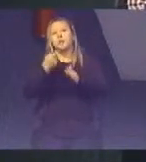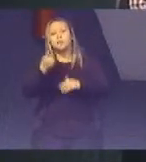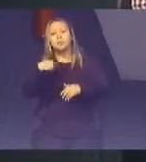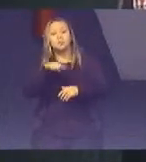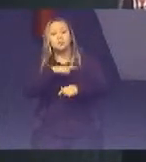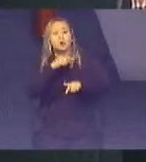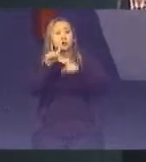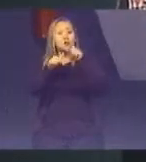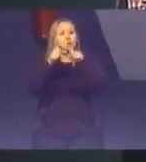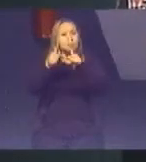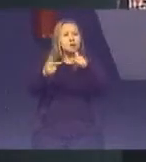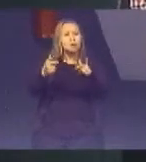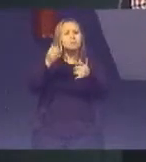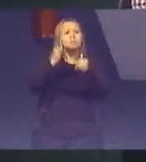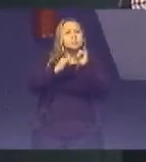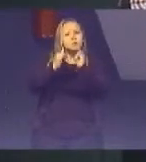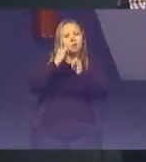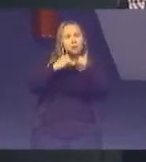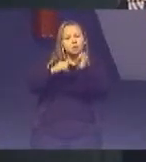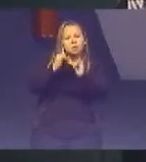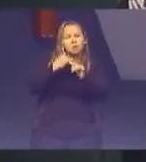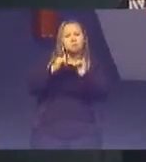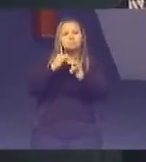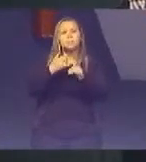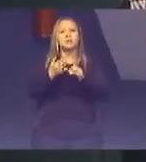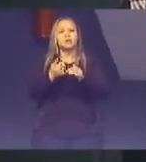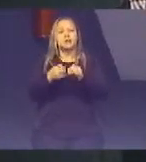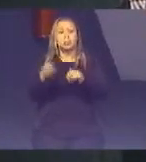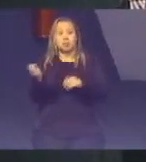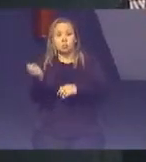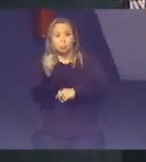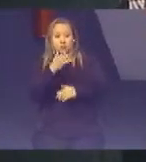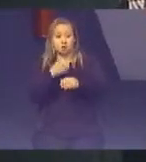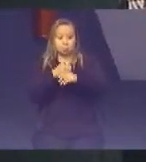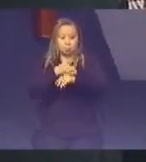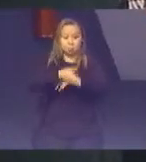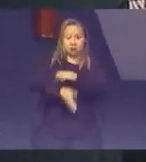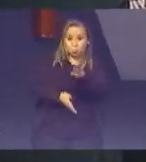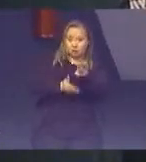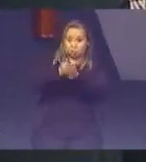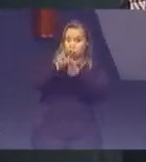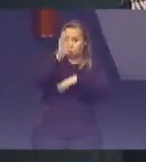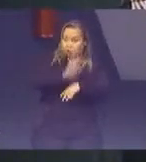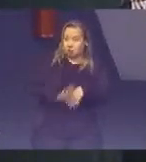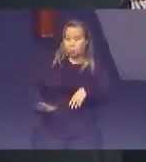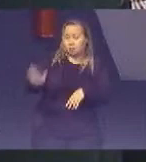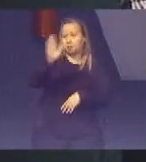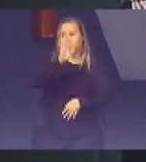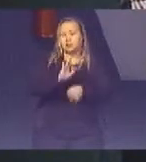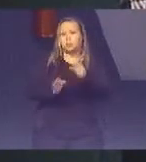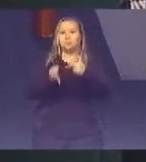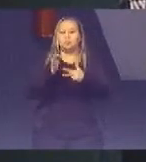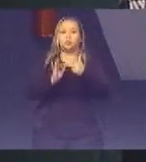trabalhamos Com laboratórios De inovação Dentro do Conselho Nacional De Justiça